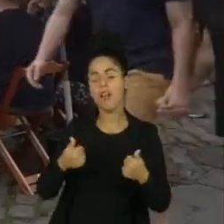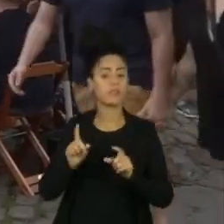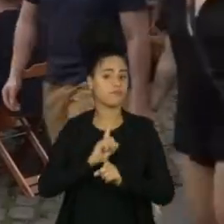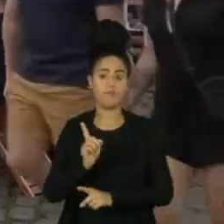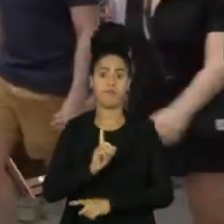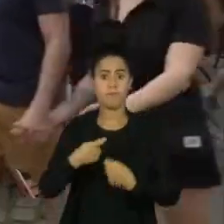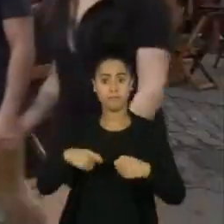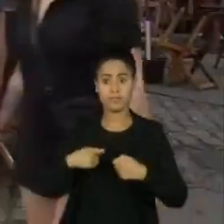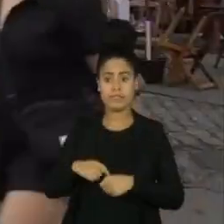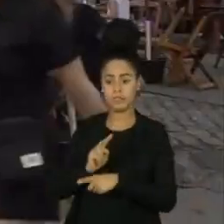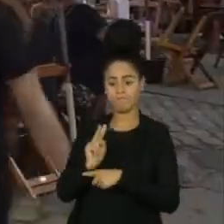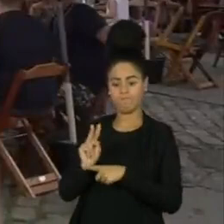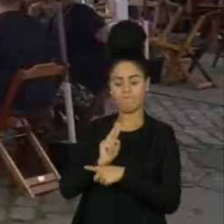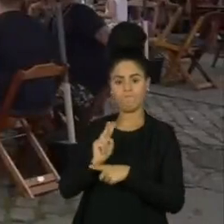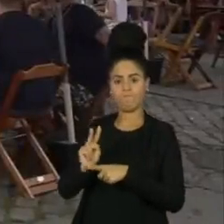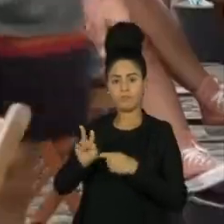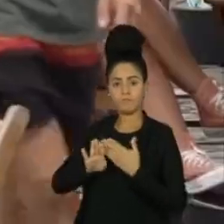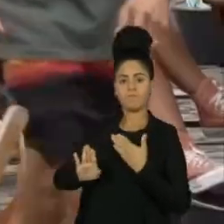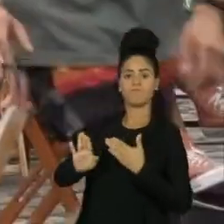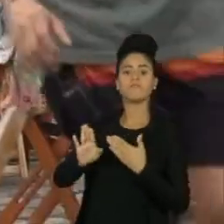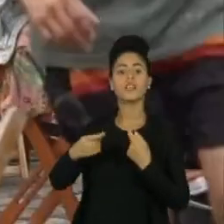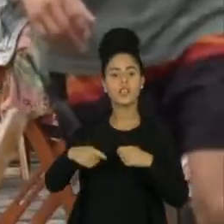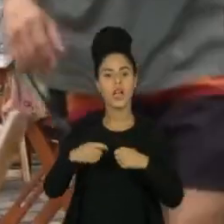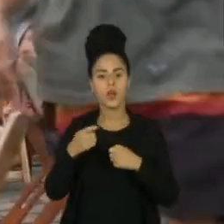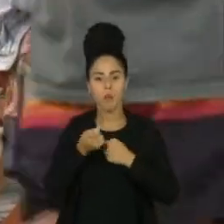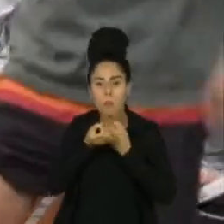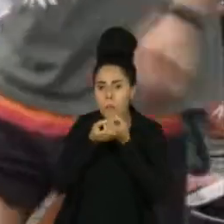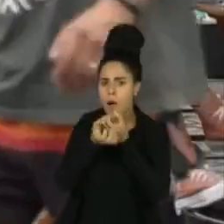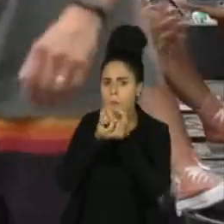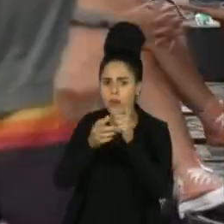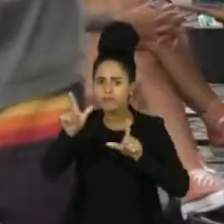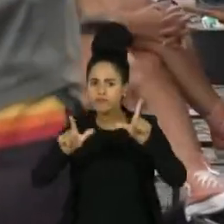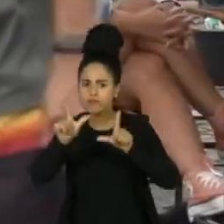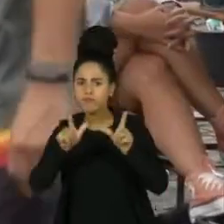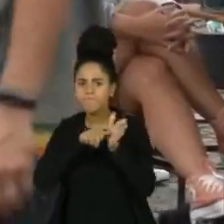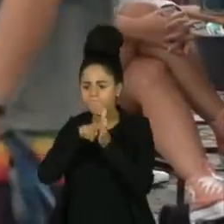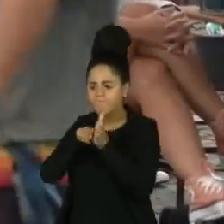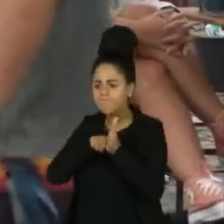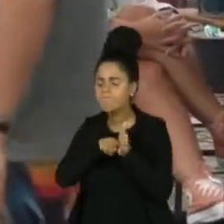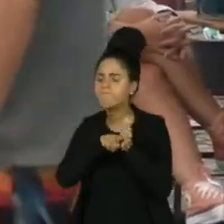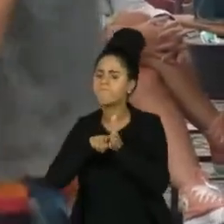depende fundamentalmente da gente ter informação precisa sobre qual é o cenário atual.